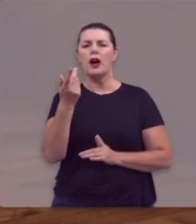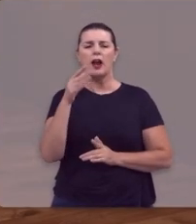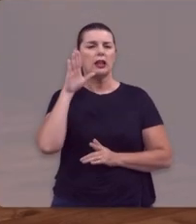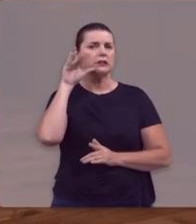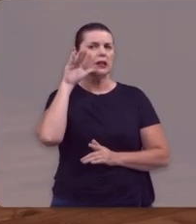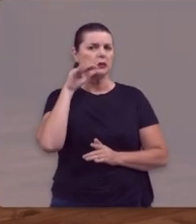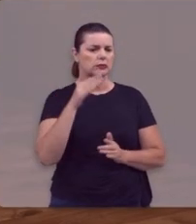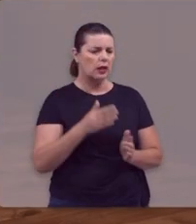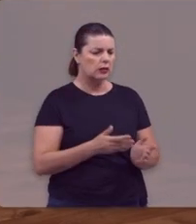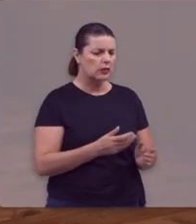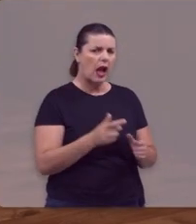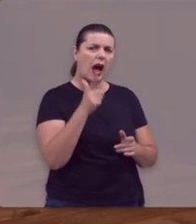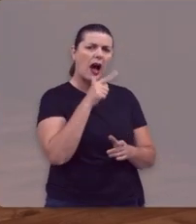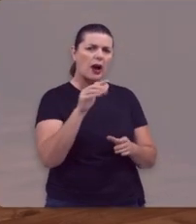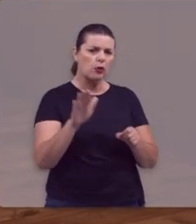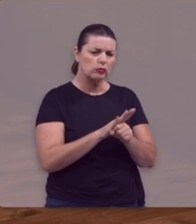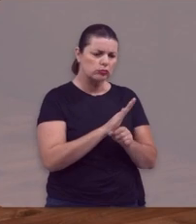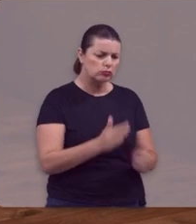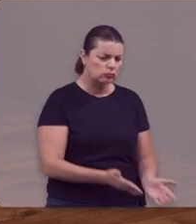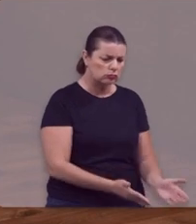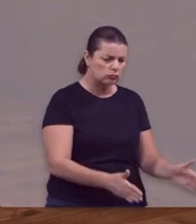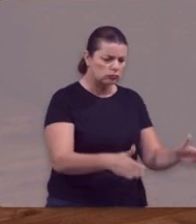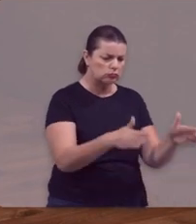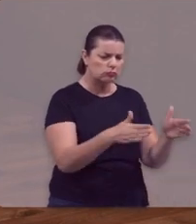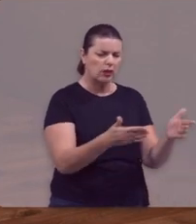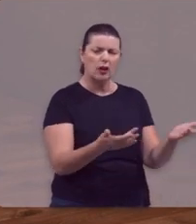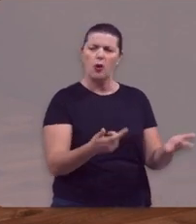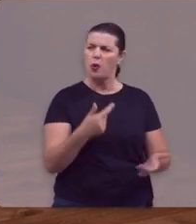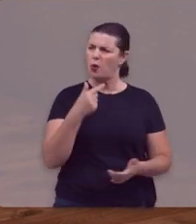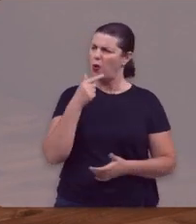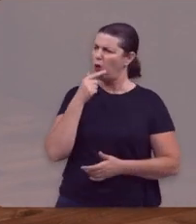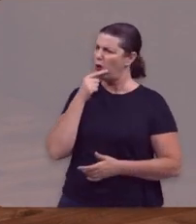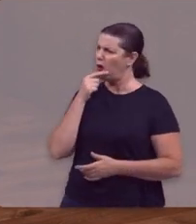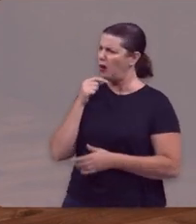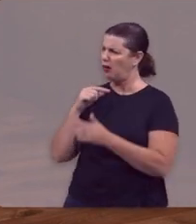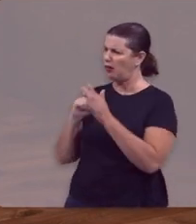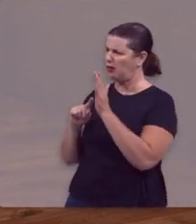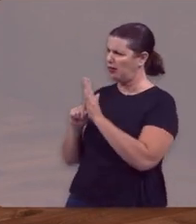Quando Jesus disse para aqueles serventes enchei d'água as talhas, eles poderiam ter